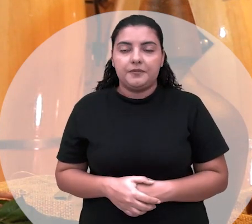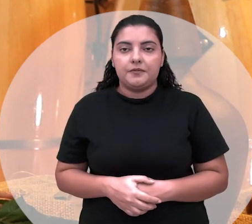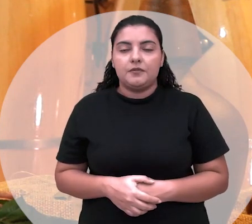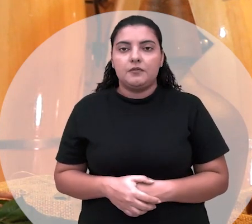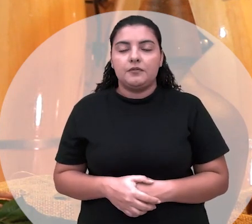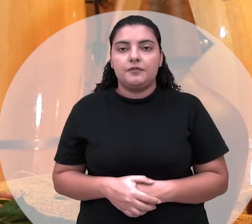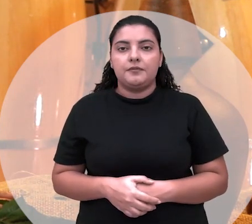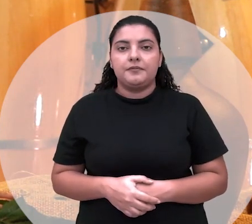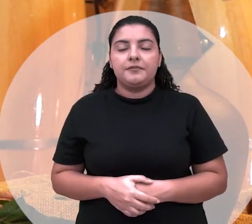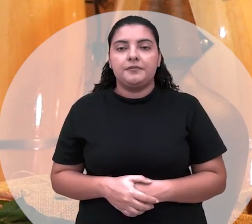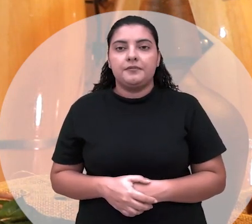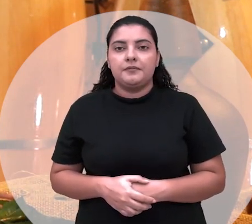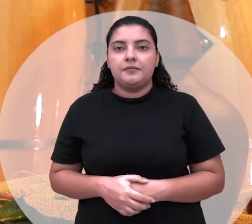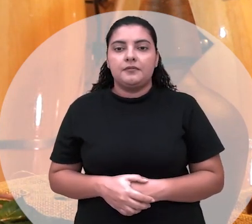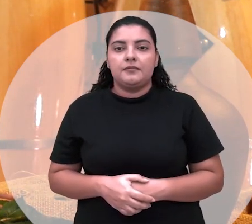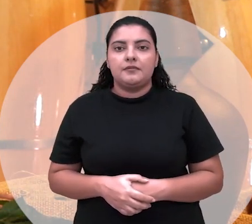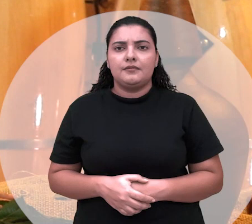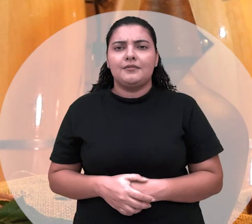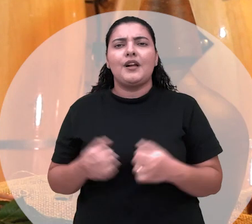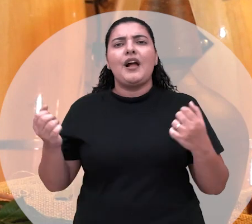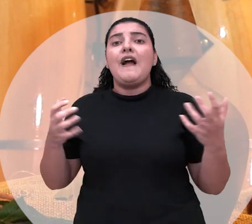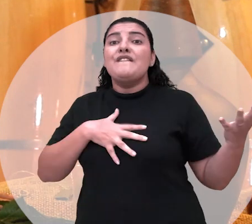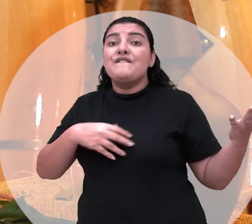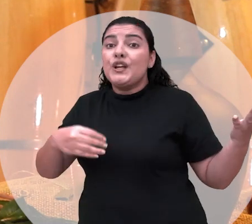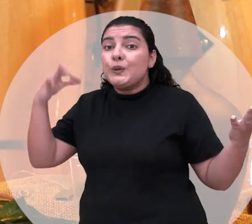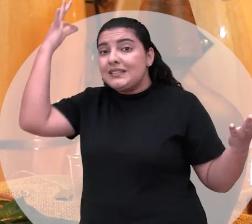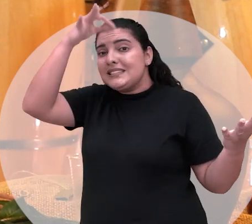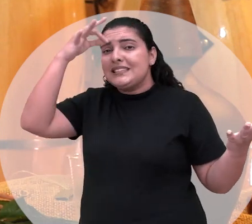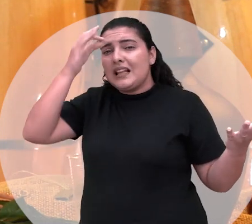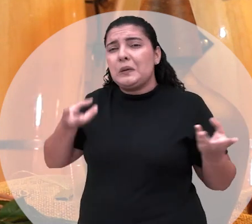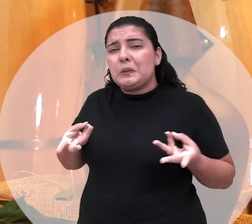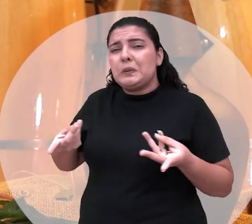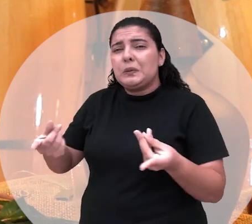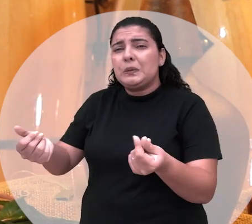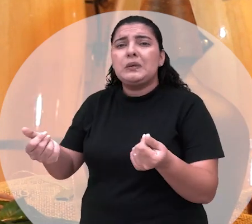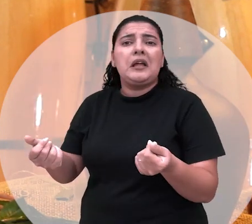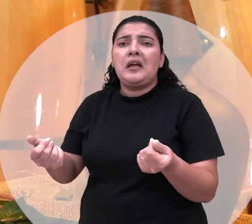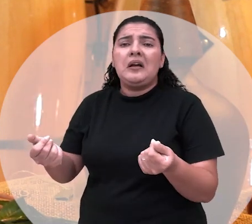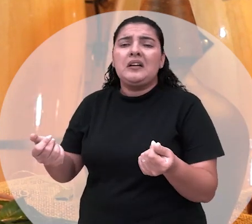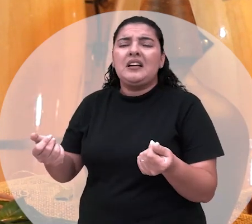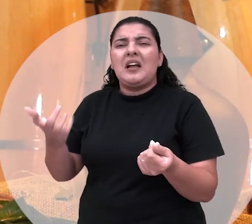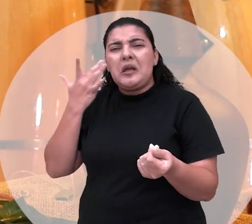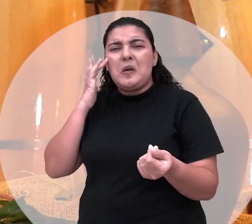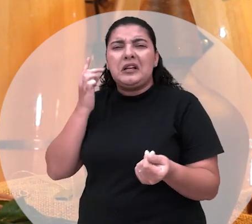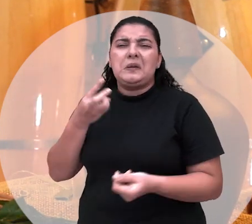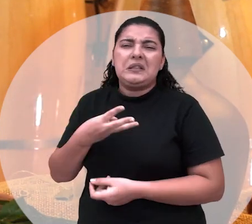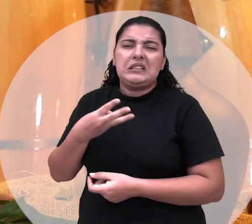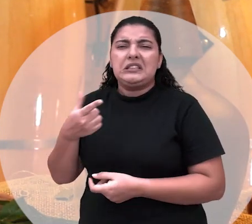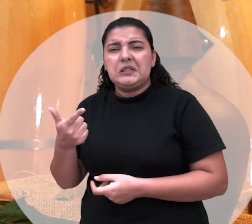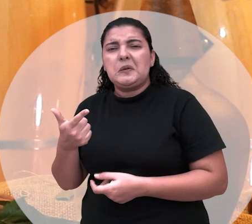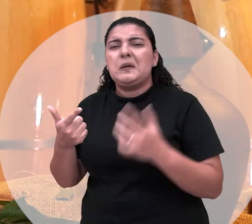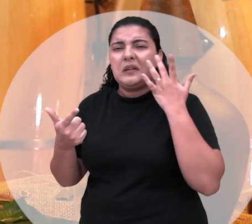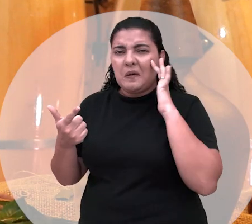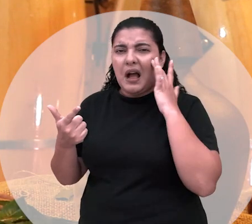poxa eu não sei eu dizer quantos filhos de santo eu tenho porque até semana passada entrou mais um mas somos trinta e dois mais ou menos